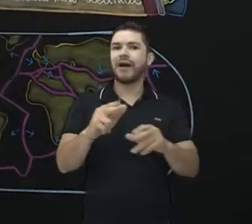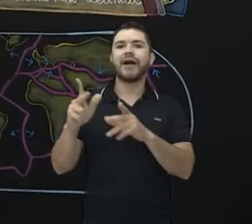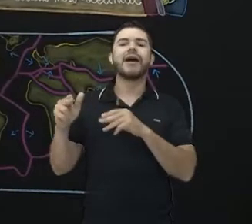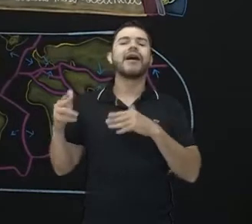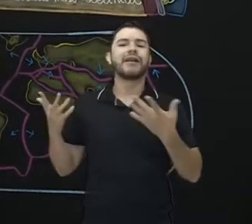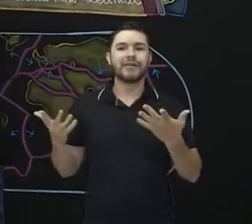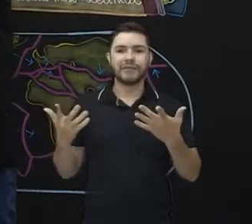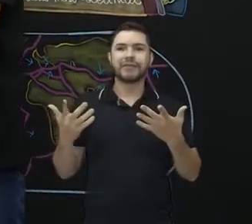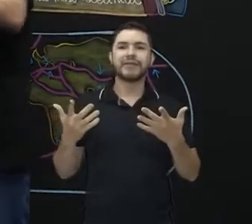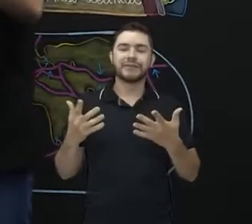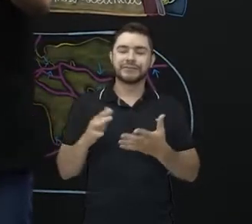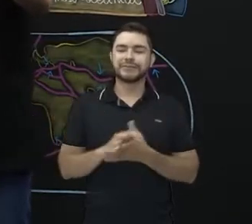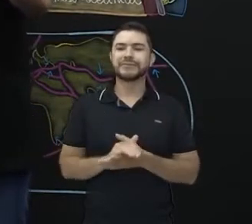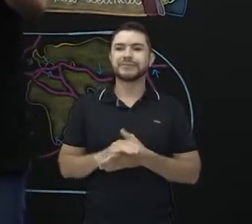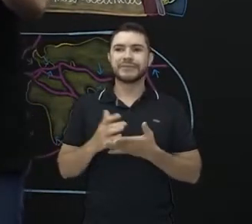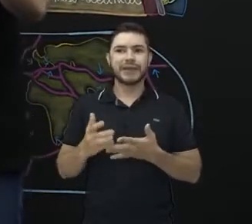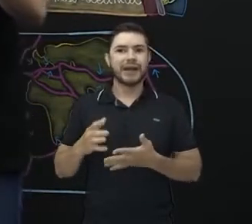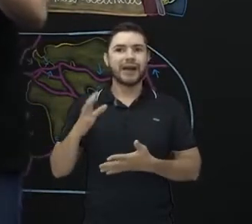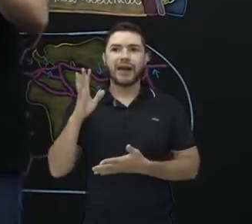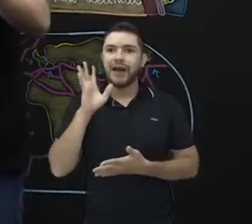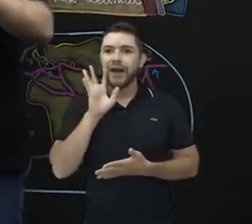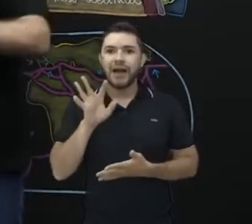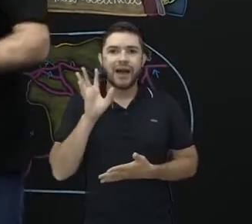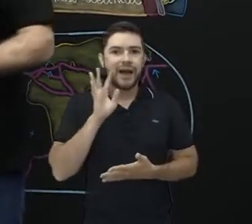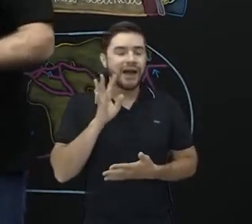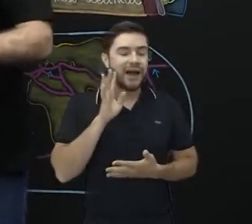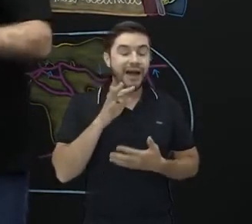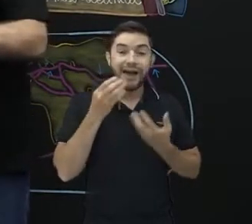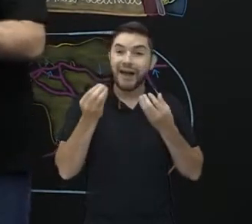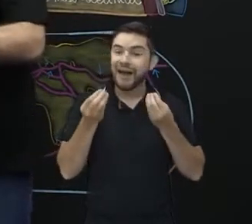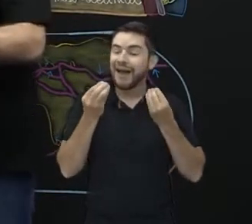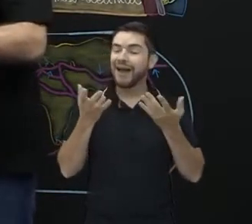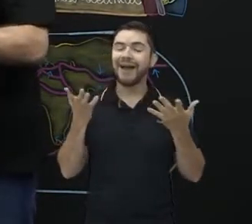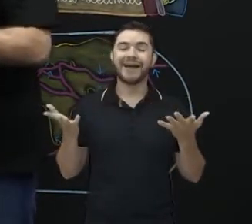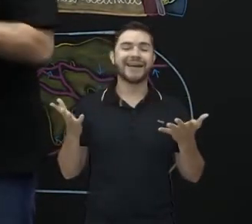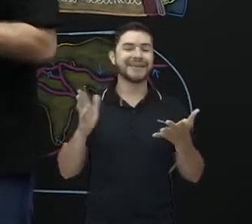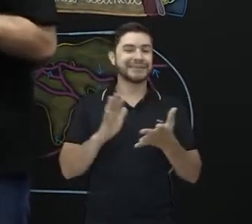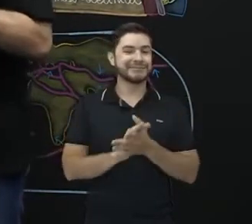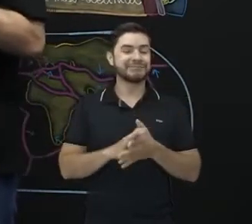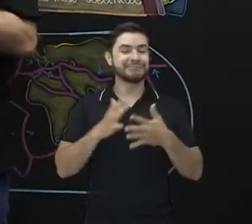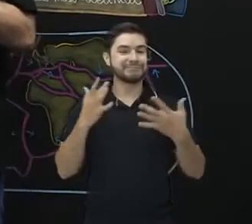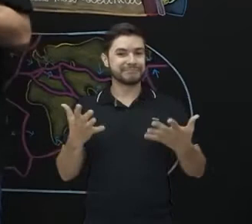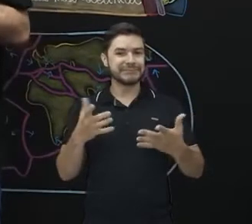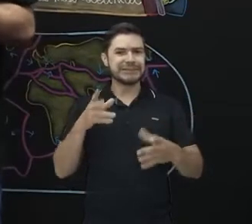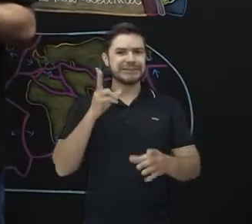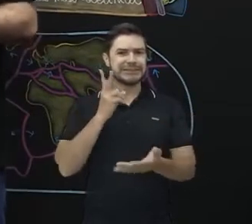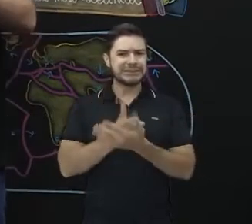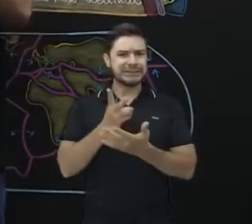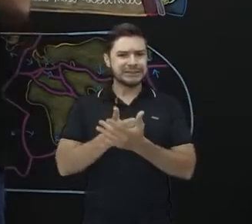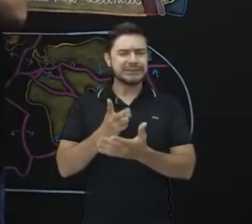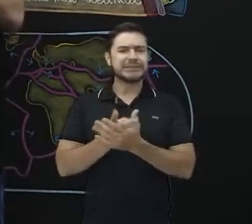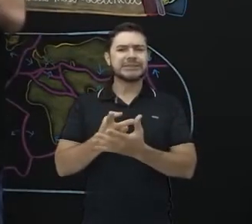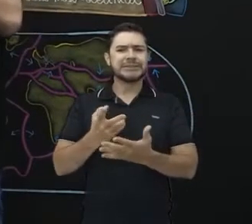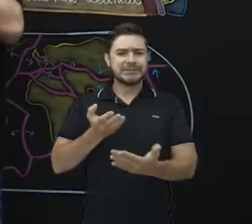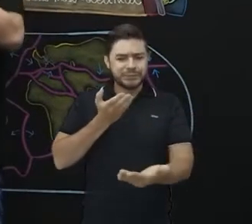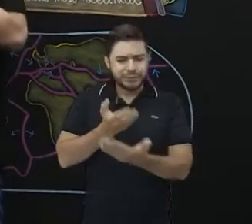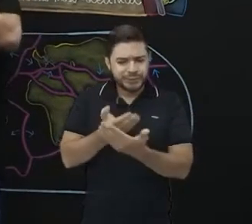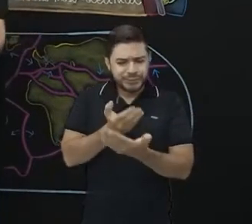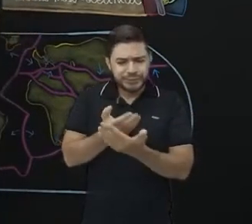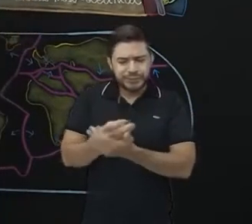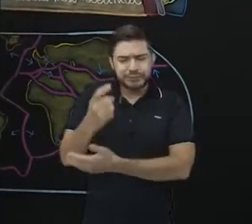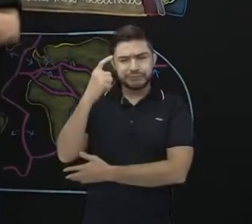mesma vegetação. Olha que coisa incrível. Quer dizer, então, que estava cada vez mais forte essa